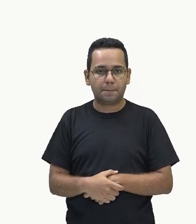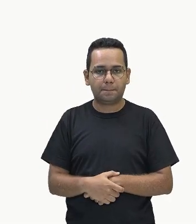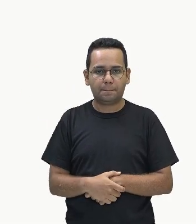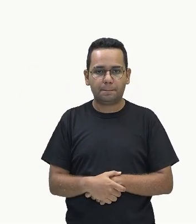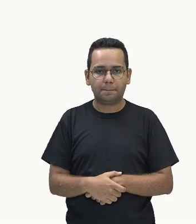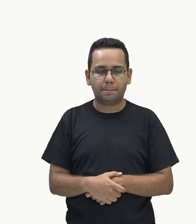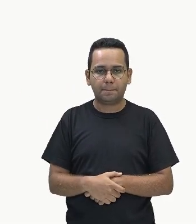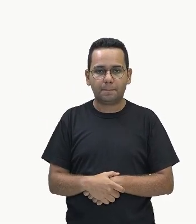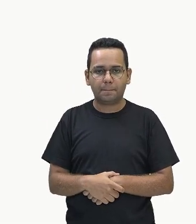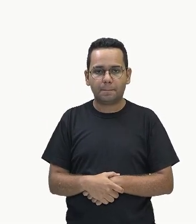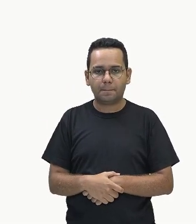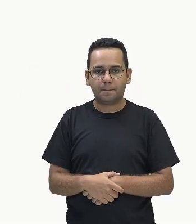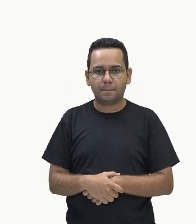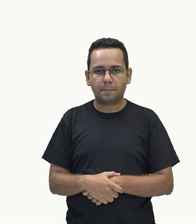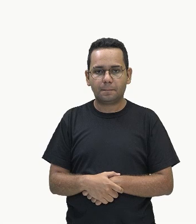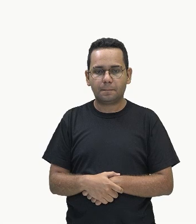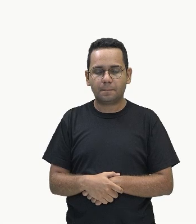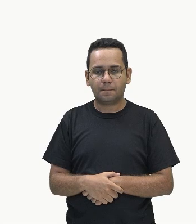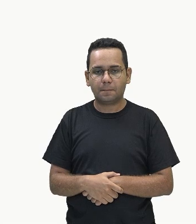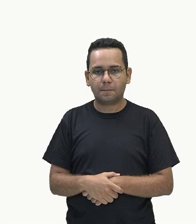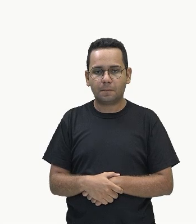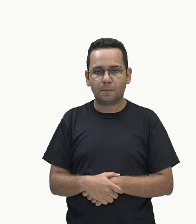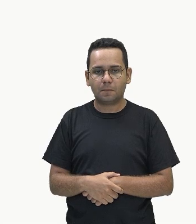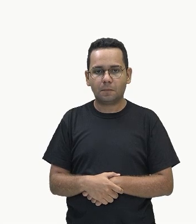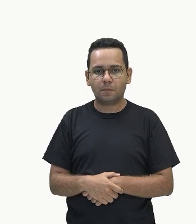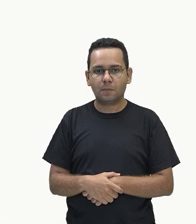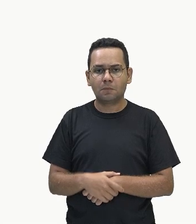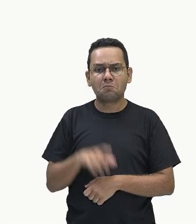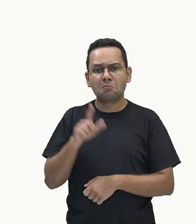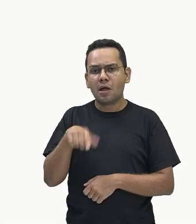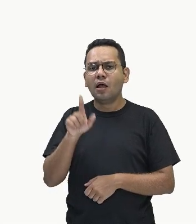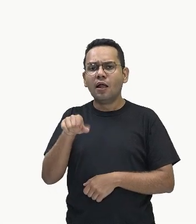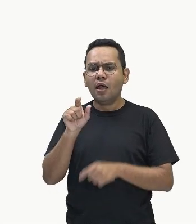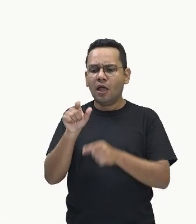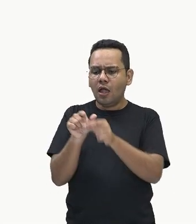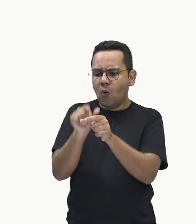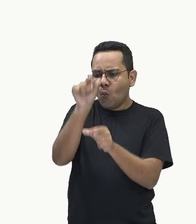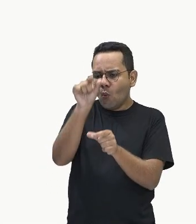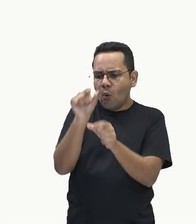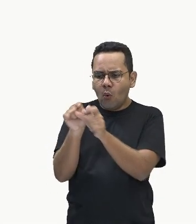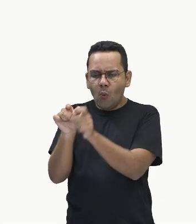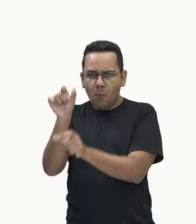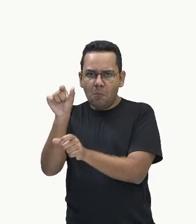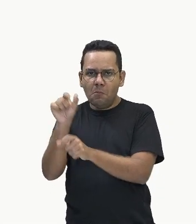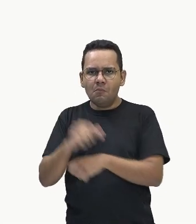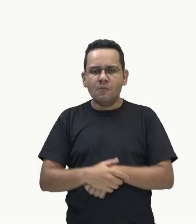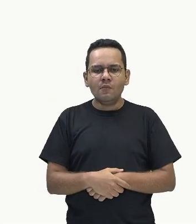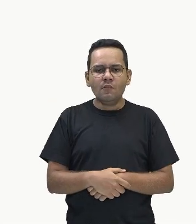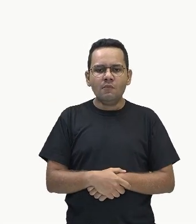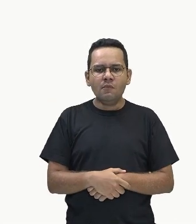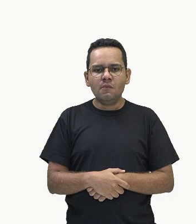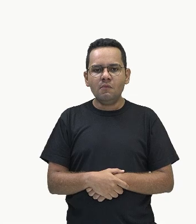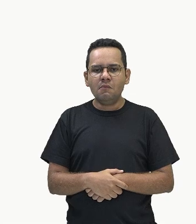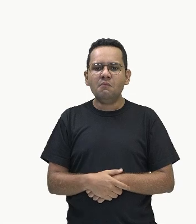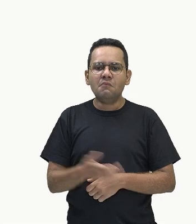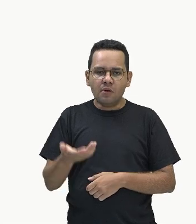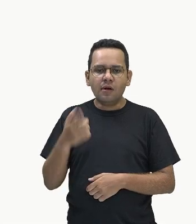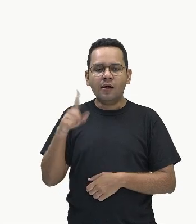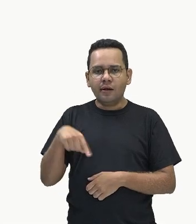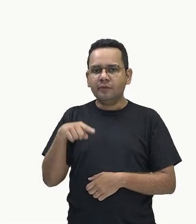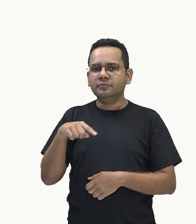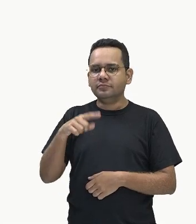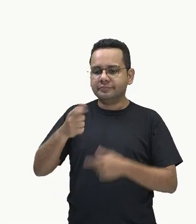nós temos gráficos de colunas, que inclusive é um dos nossos exemplos.